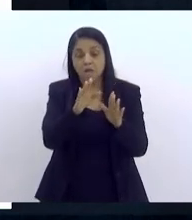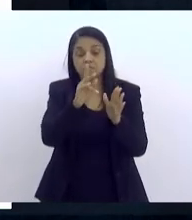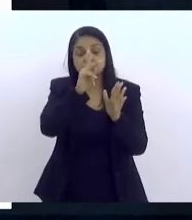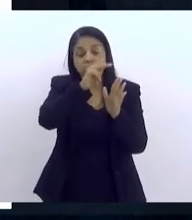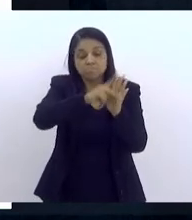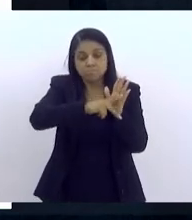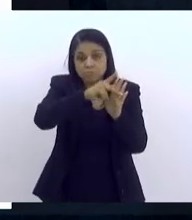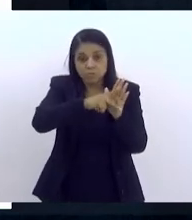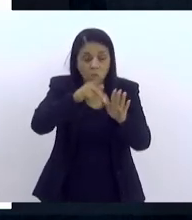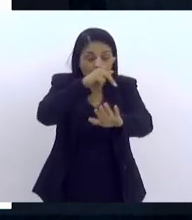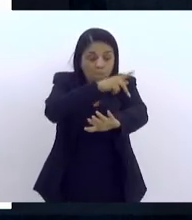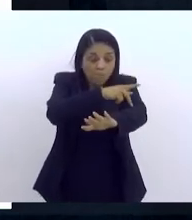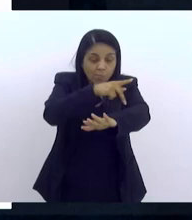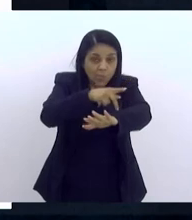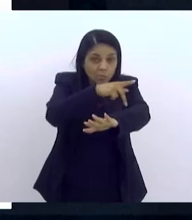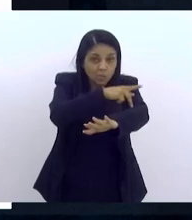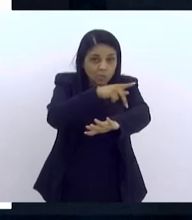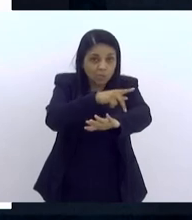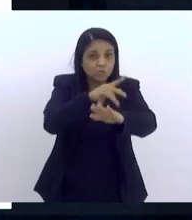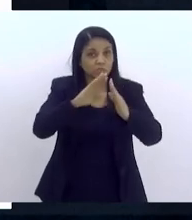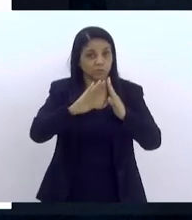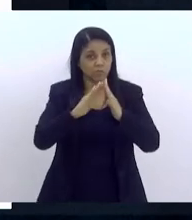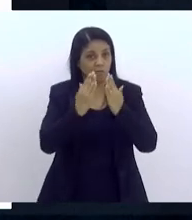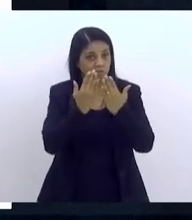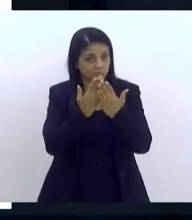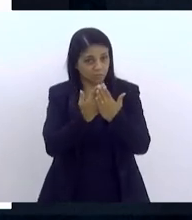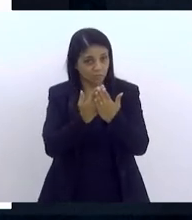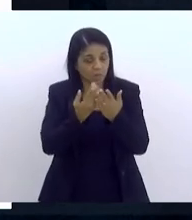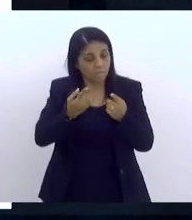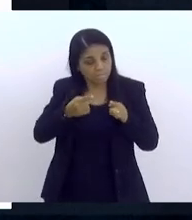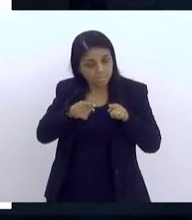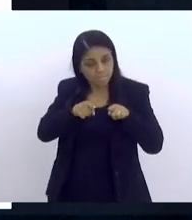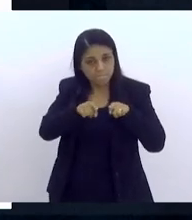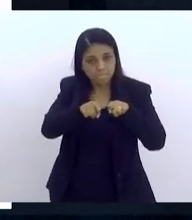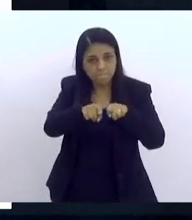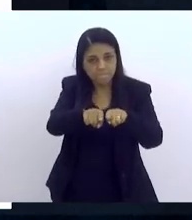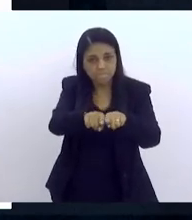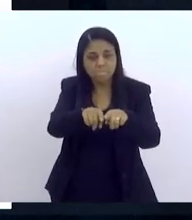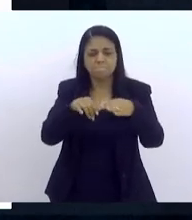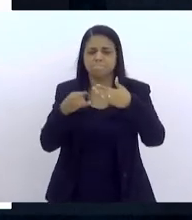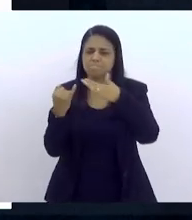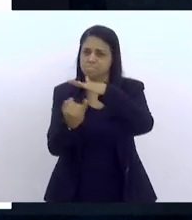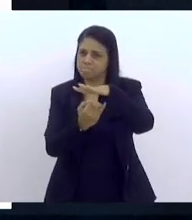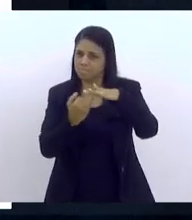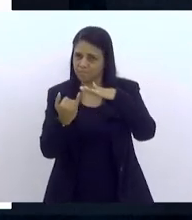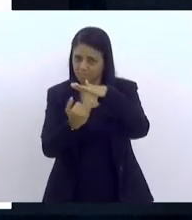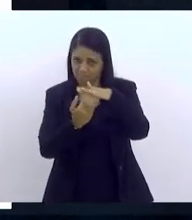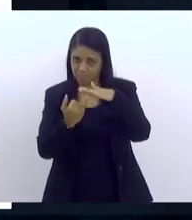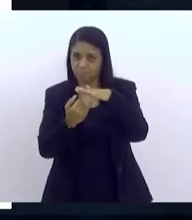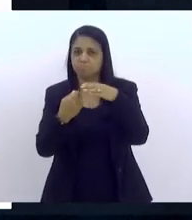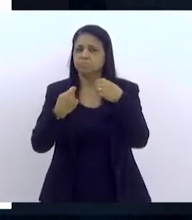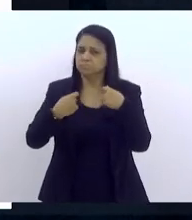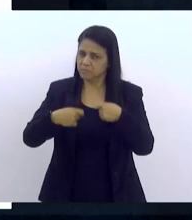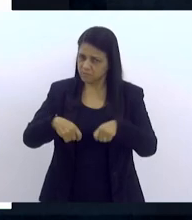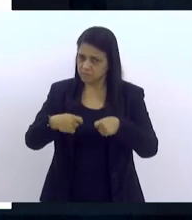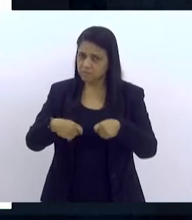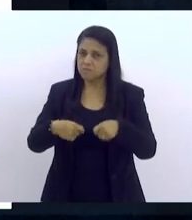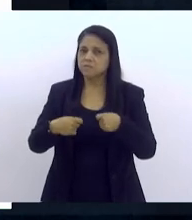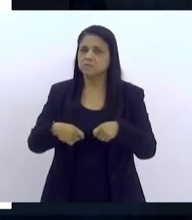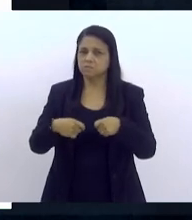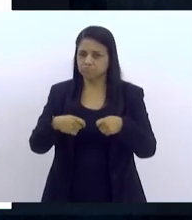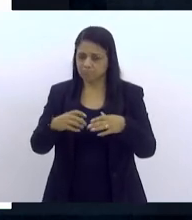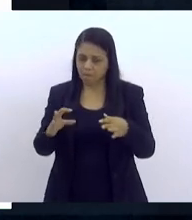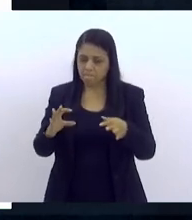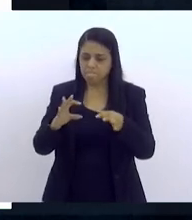político-pedagógico da escola, inseridos nas parcerias interinstitucionais, aliados com a